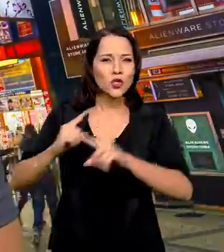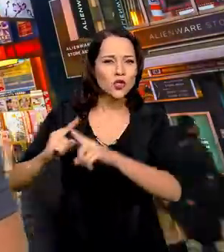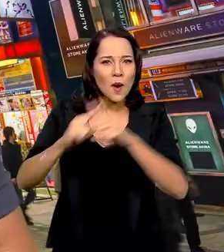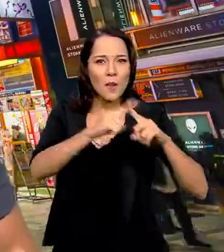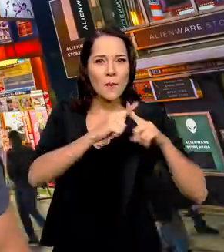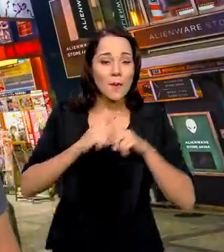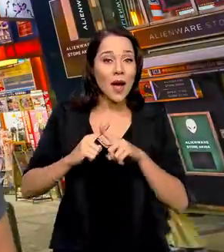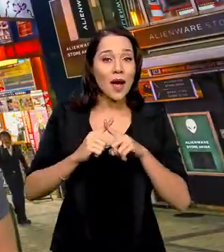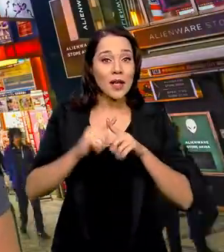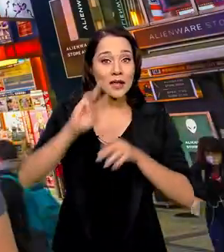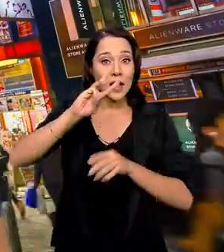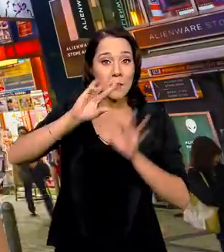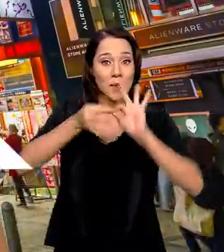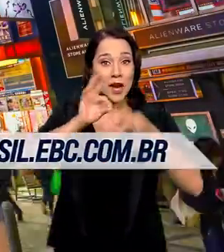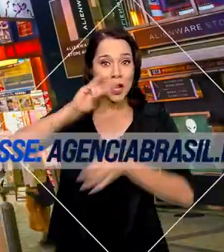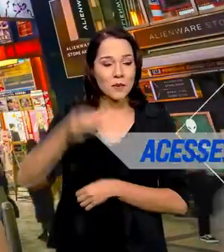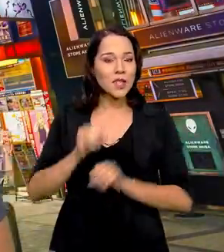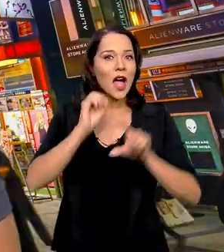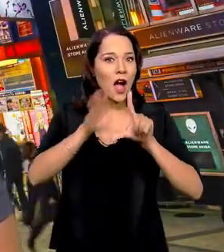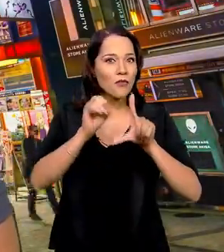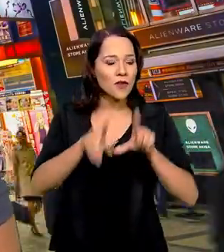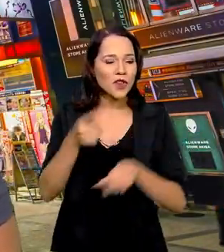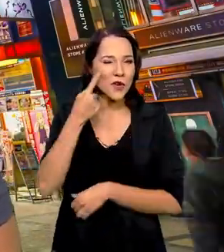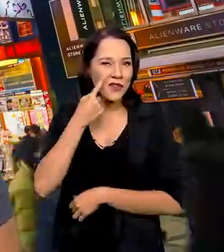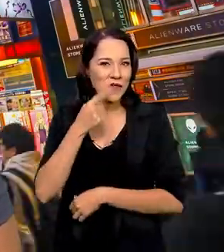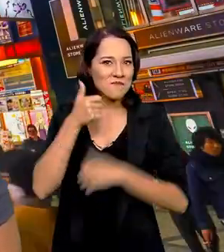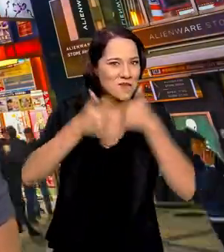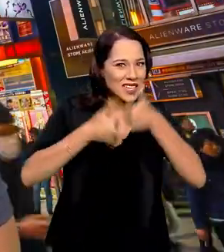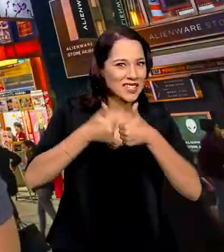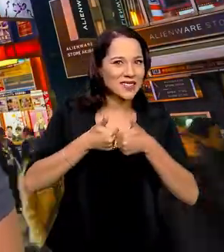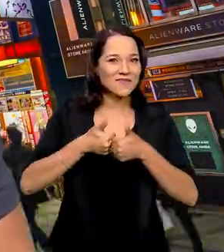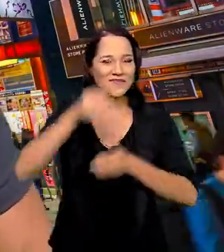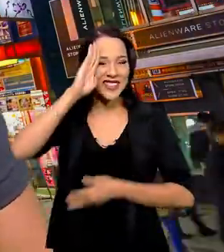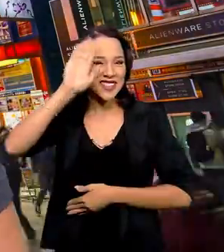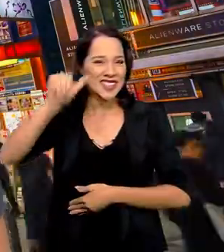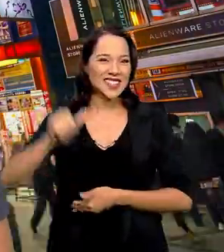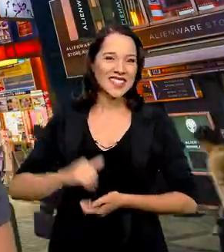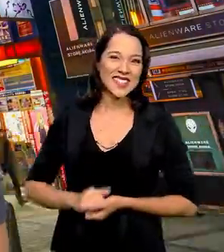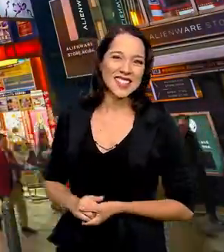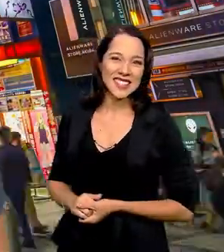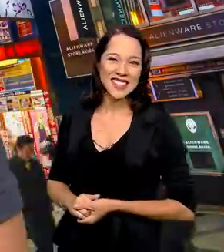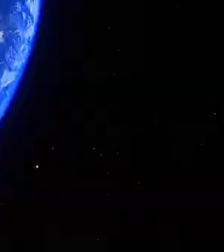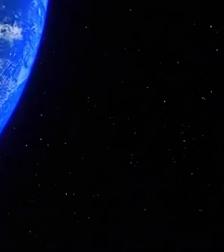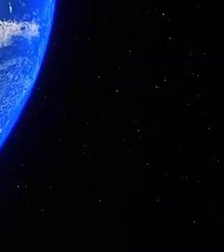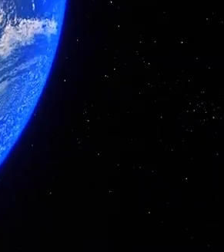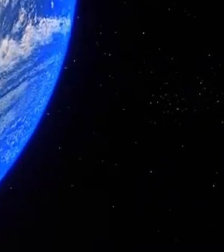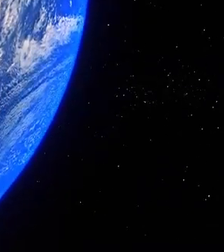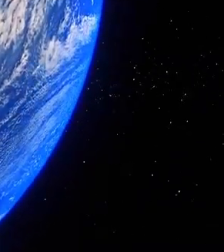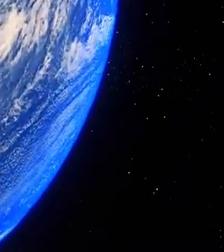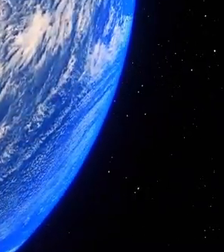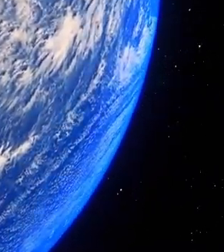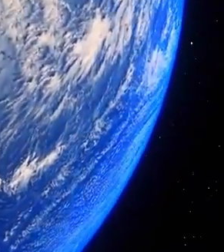transmitindo todos os Jogos da Paralimpíada ao vivo. É só conferir lá, beleza? Valeu e até a próxima.